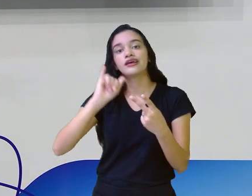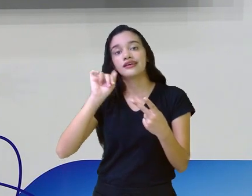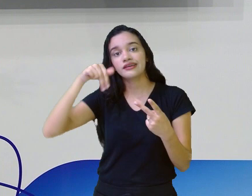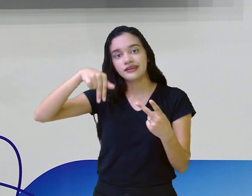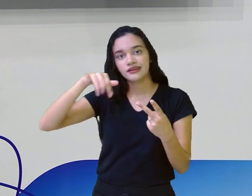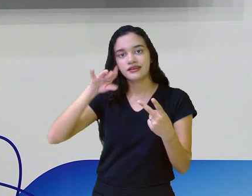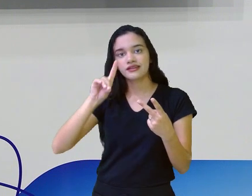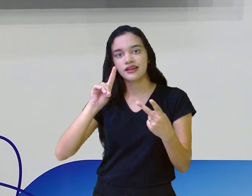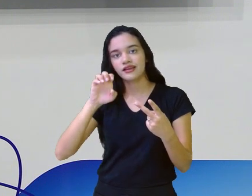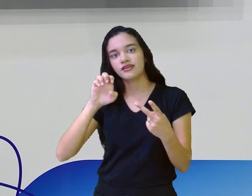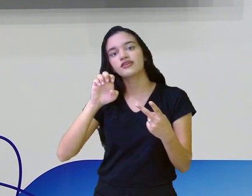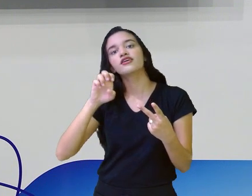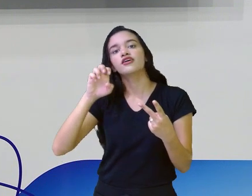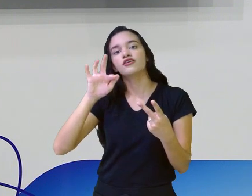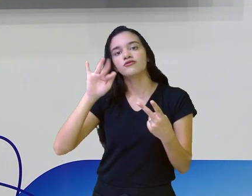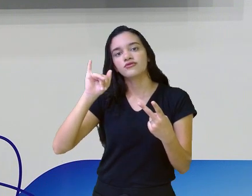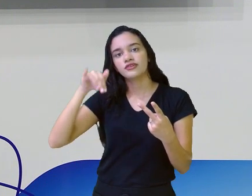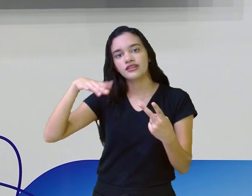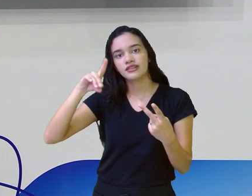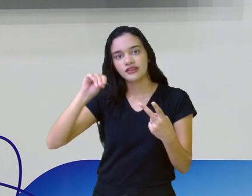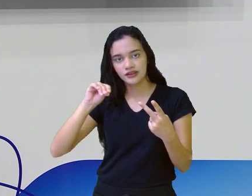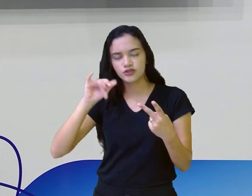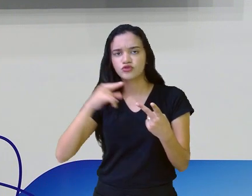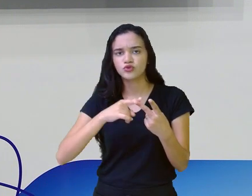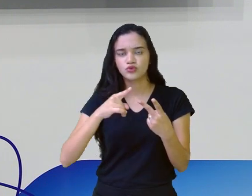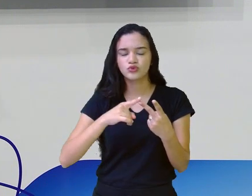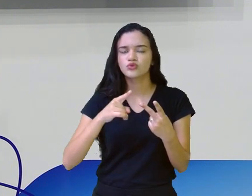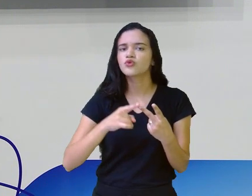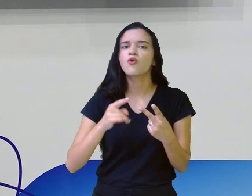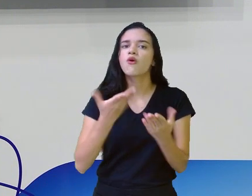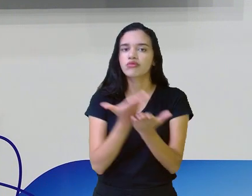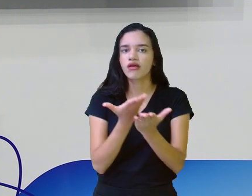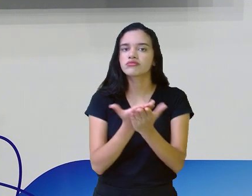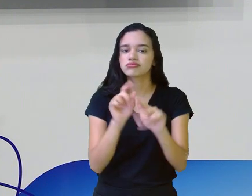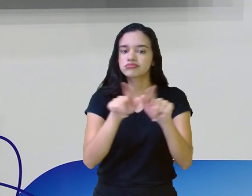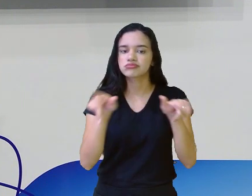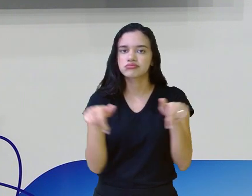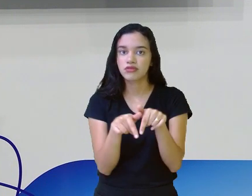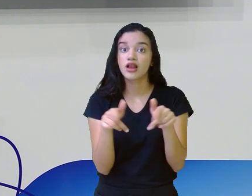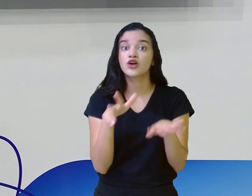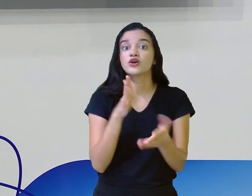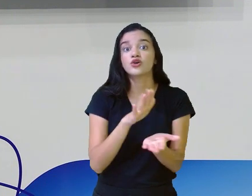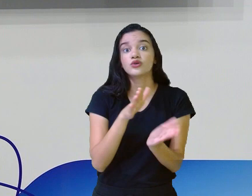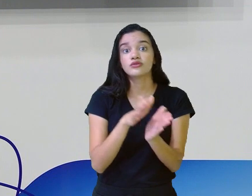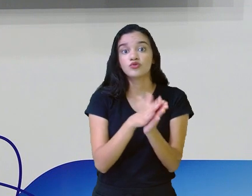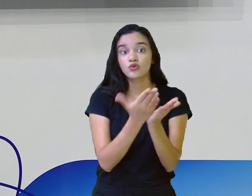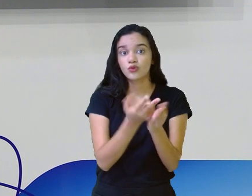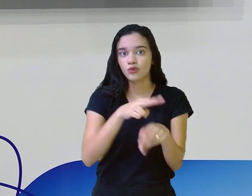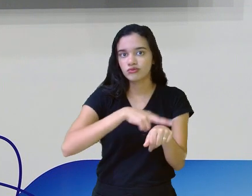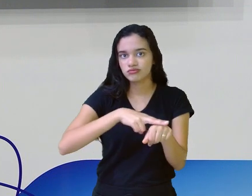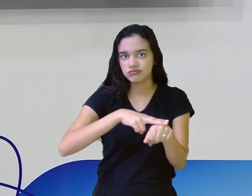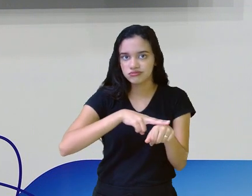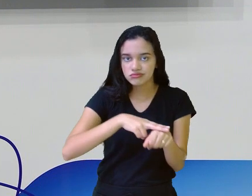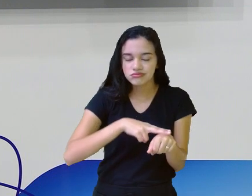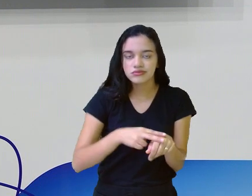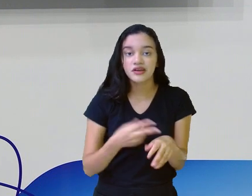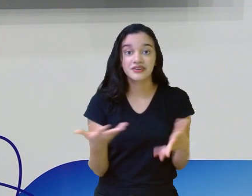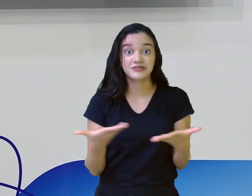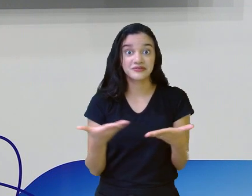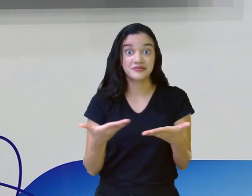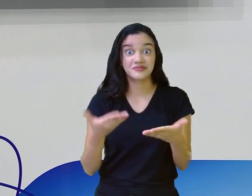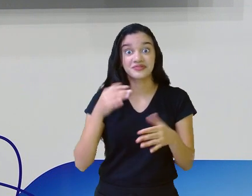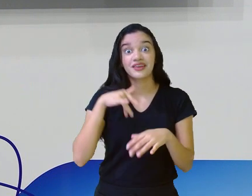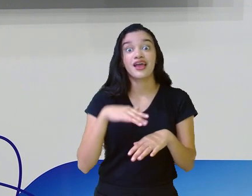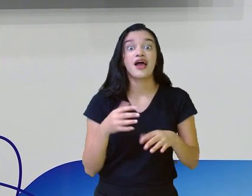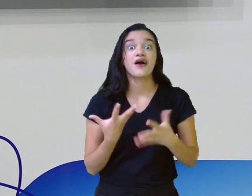aí dos artigos na sala de aula, devem ser no seu livro didático. Então, vamos aí aprender